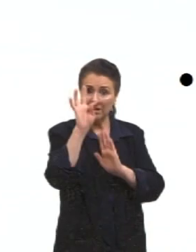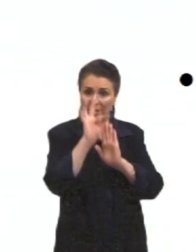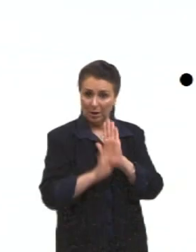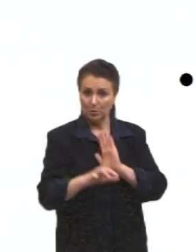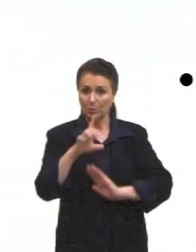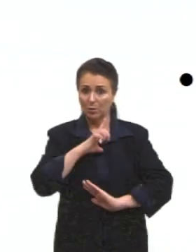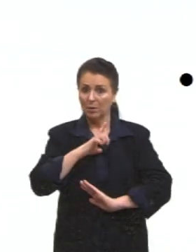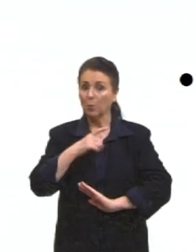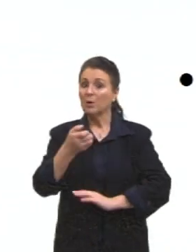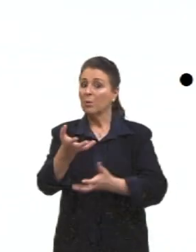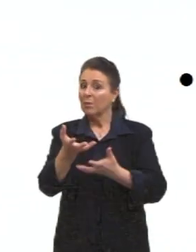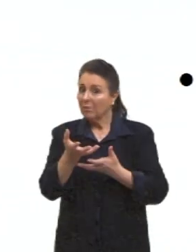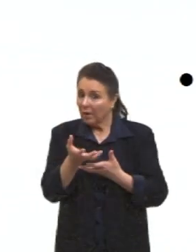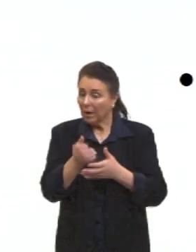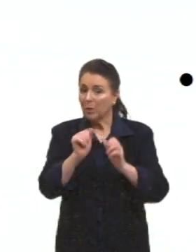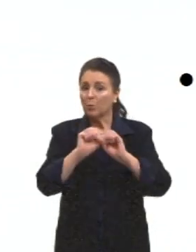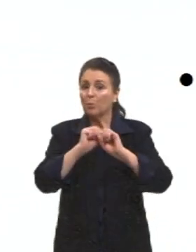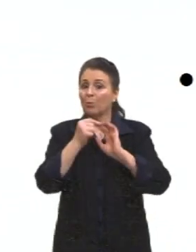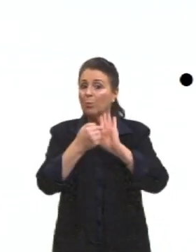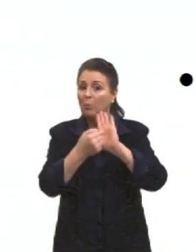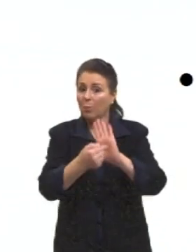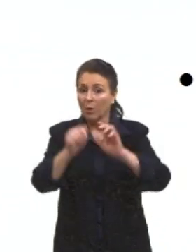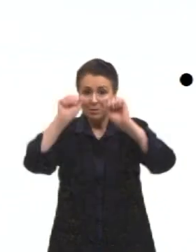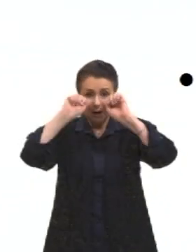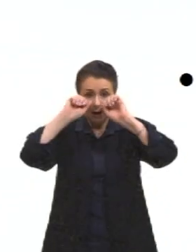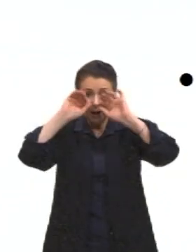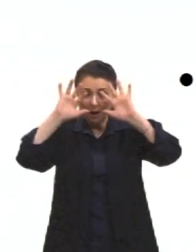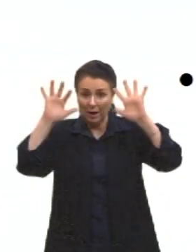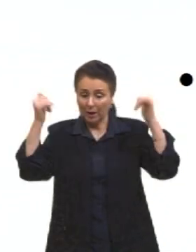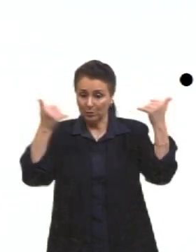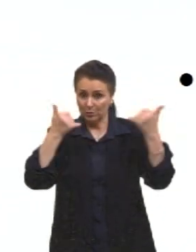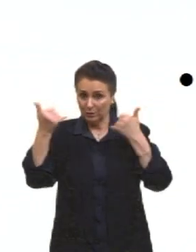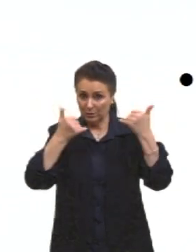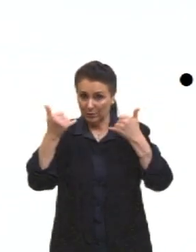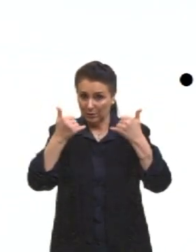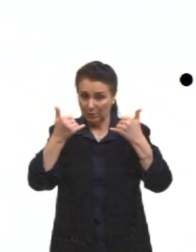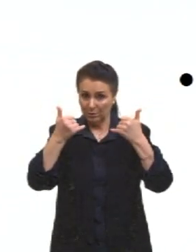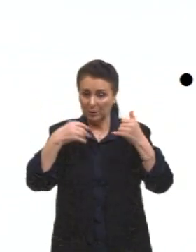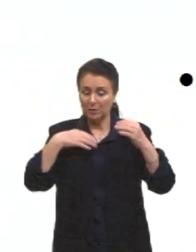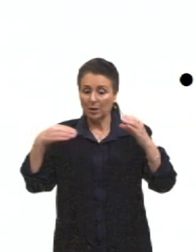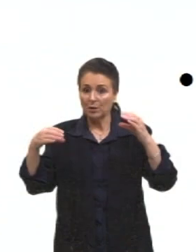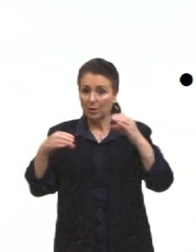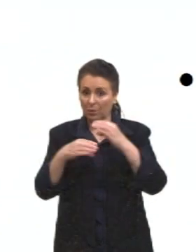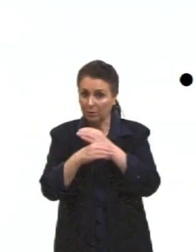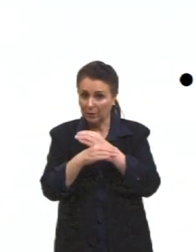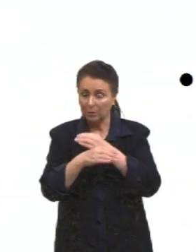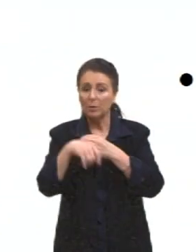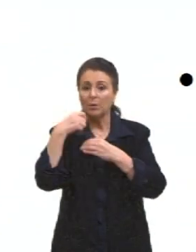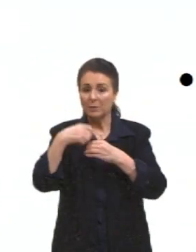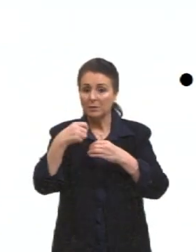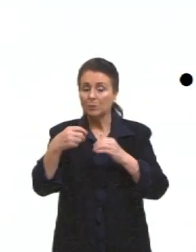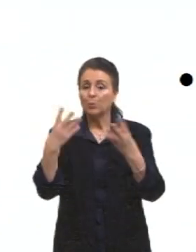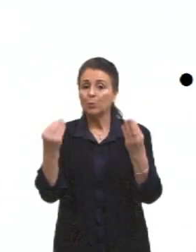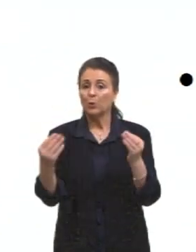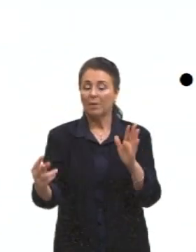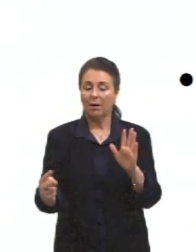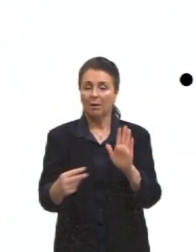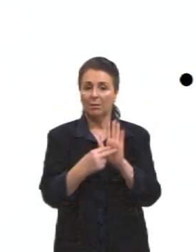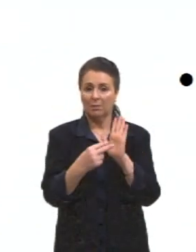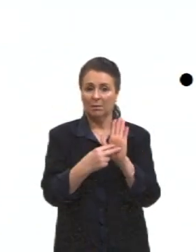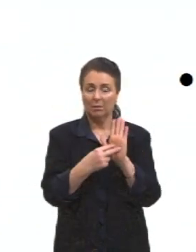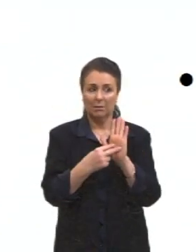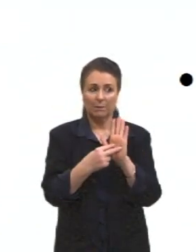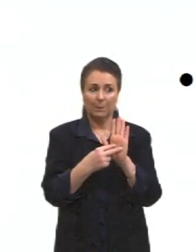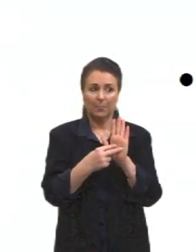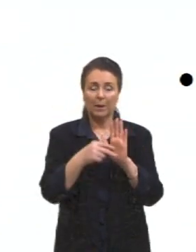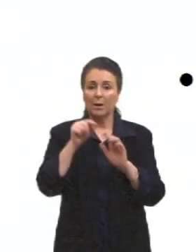o que eu pretendo que ele tenha de informações e que ele seja completo, então eu preciso me atentar a esse